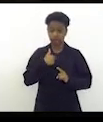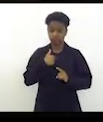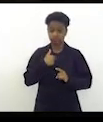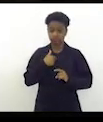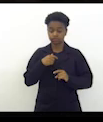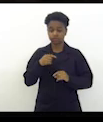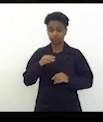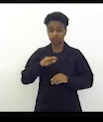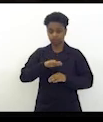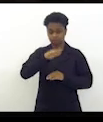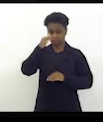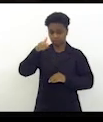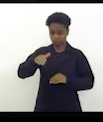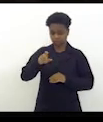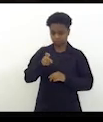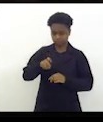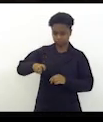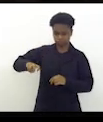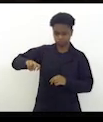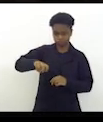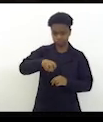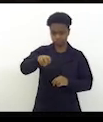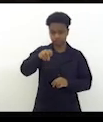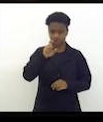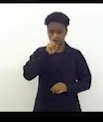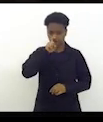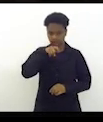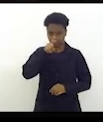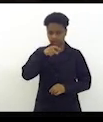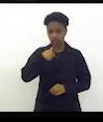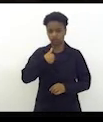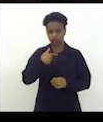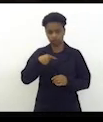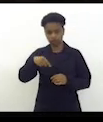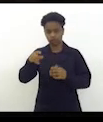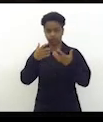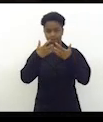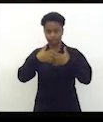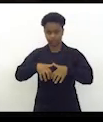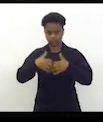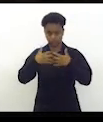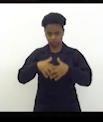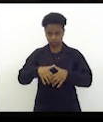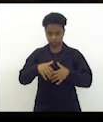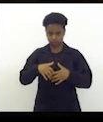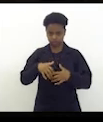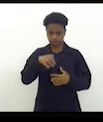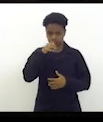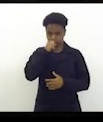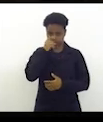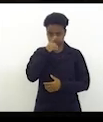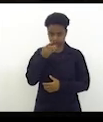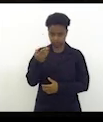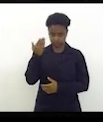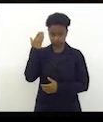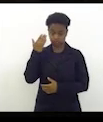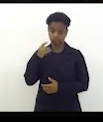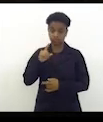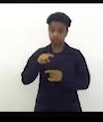e fui a Petrópolis nesse final de semana e quando desci